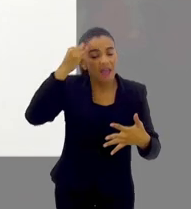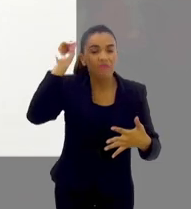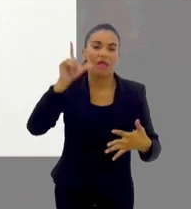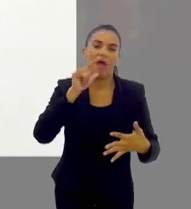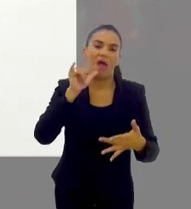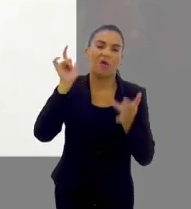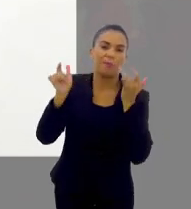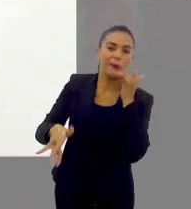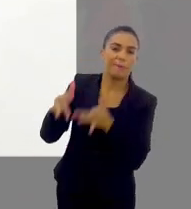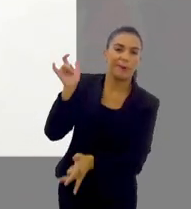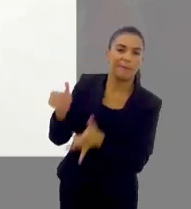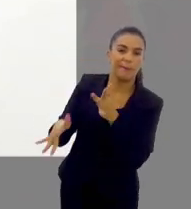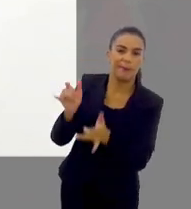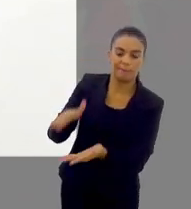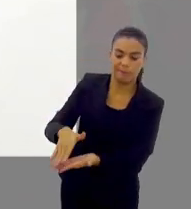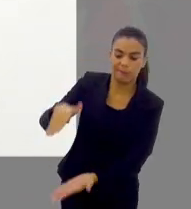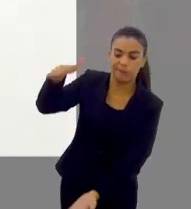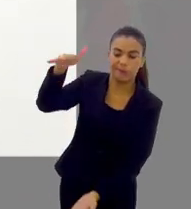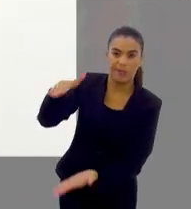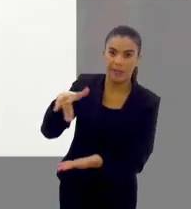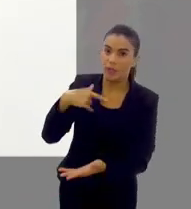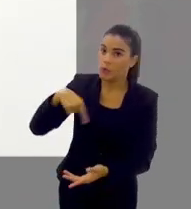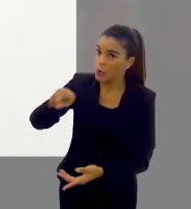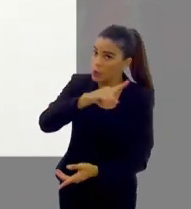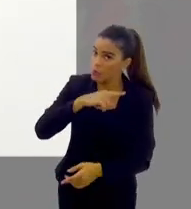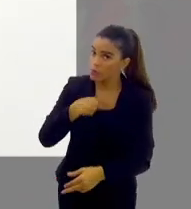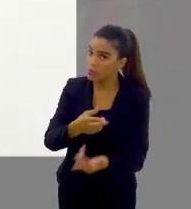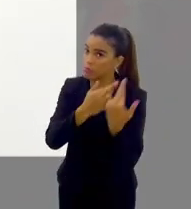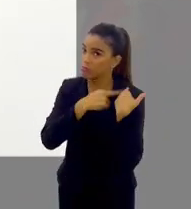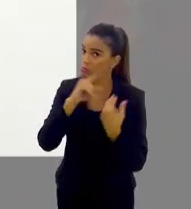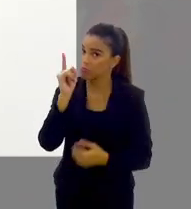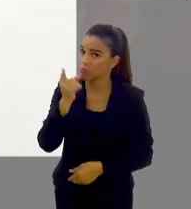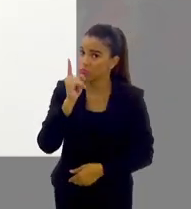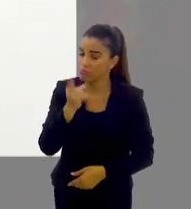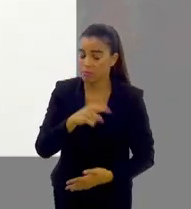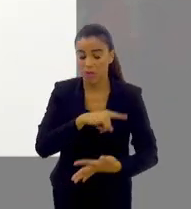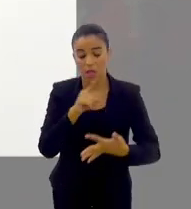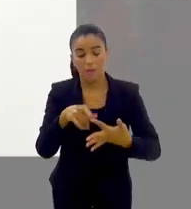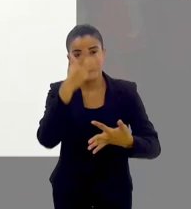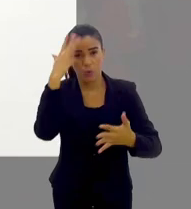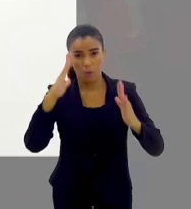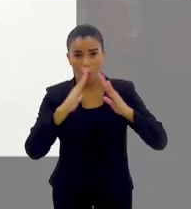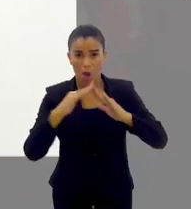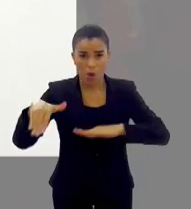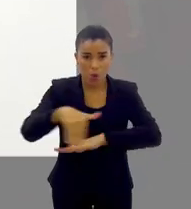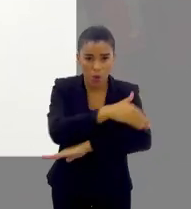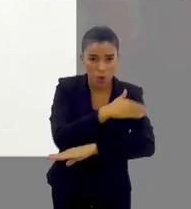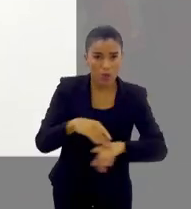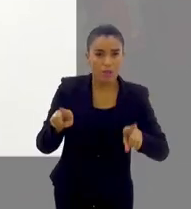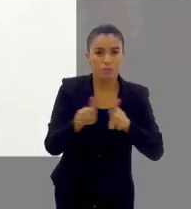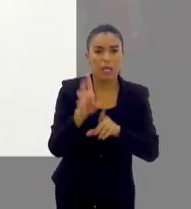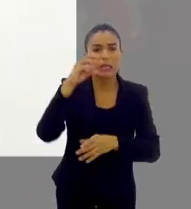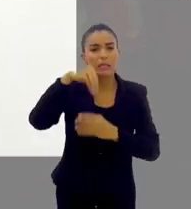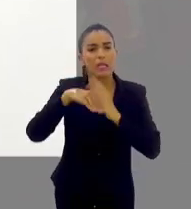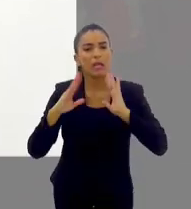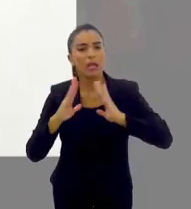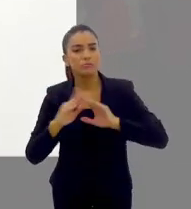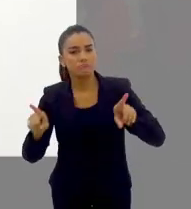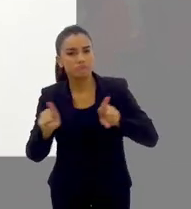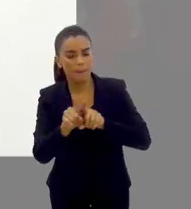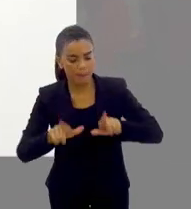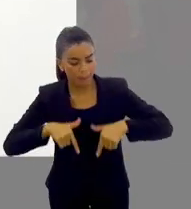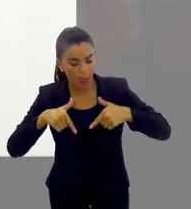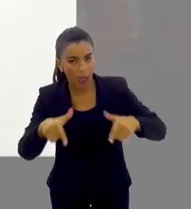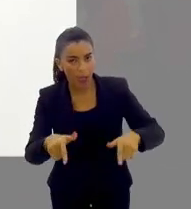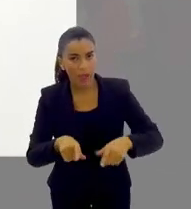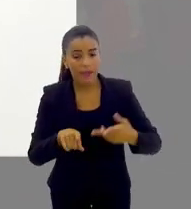não deixar a água parada, tá? Isso, todo mundo tem que fazer a sua parte. O morador da rua tem que fazer, você dentro da sua casa